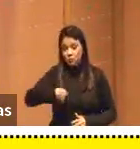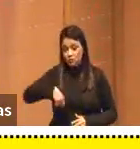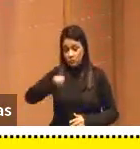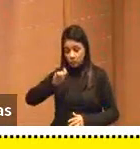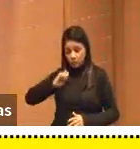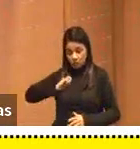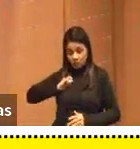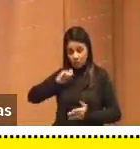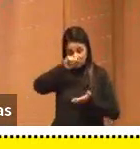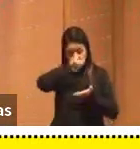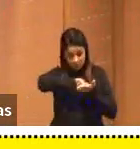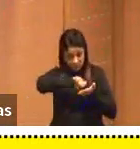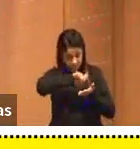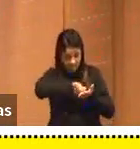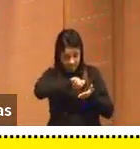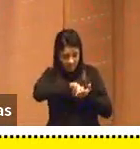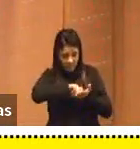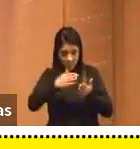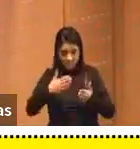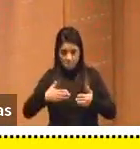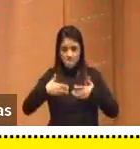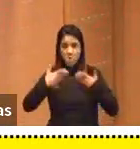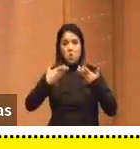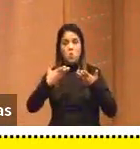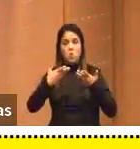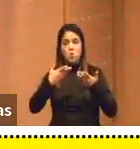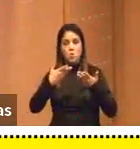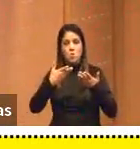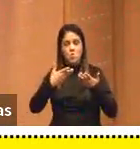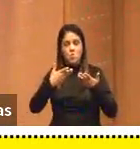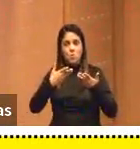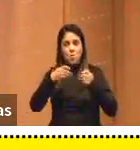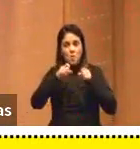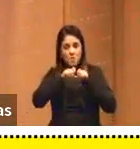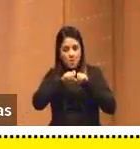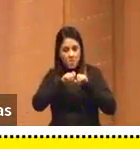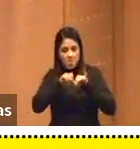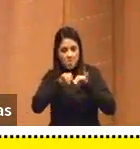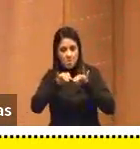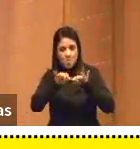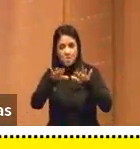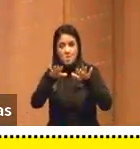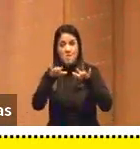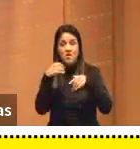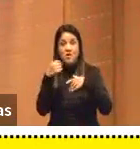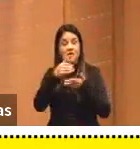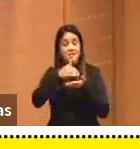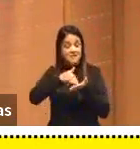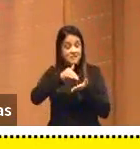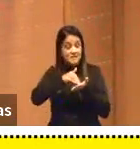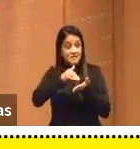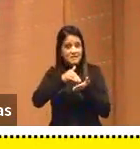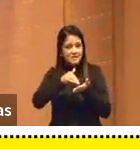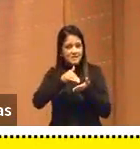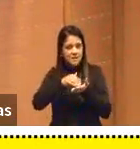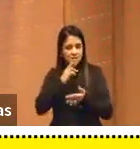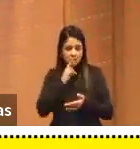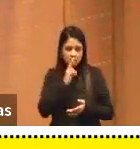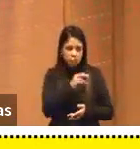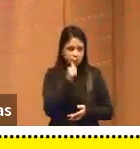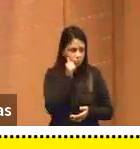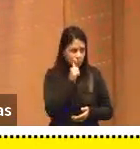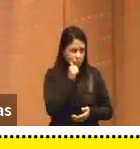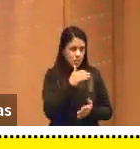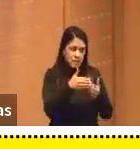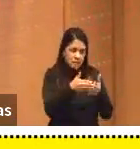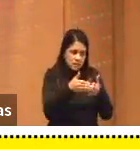impactado com os processos de subjetivação que ela já provocava, ao ponto da secretária dele falar, doutor, dá uma licença aqui